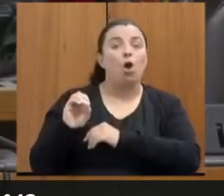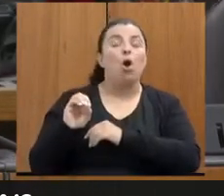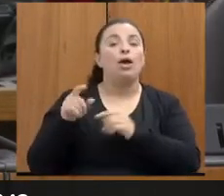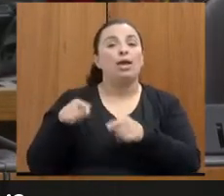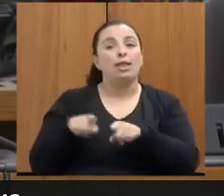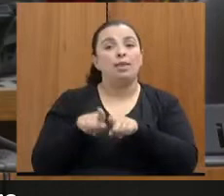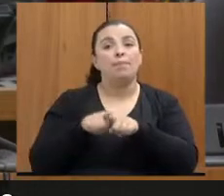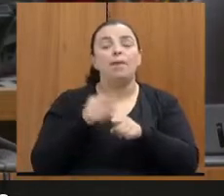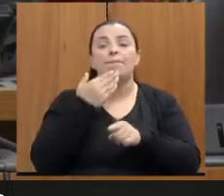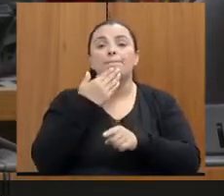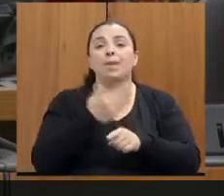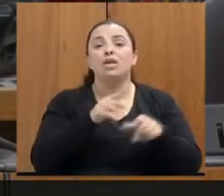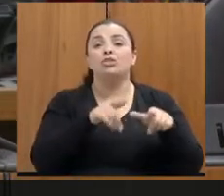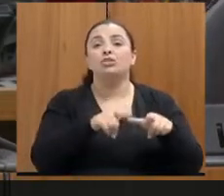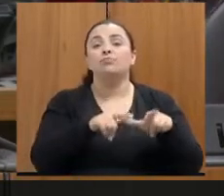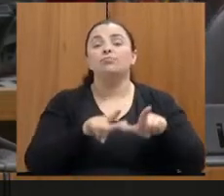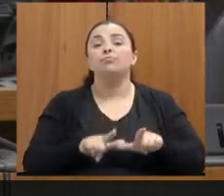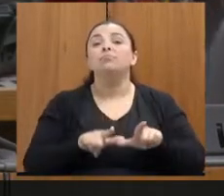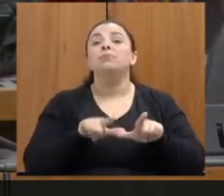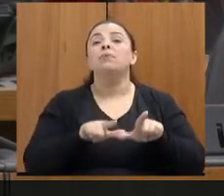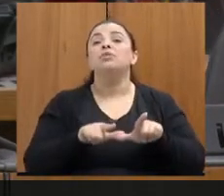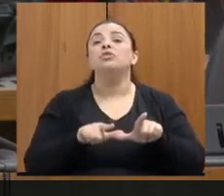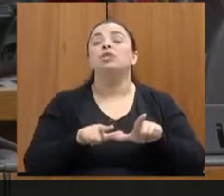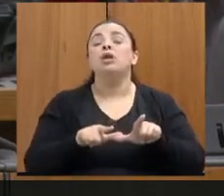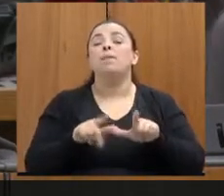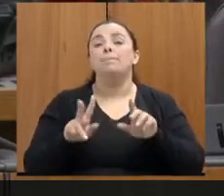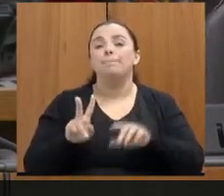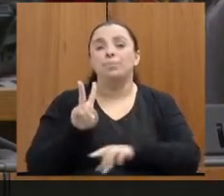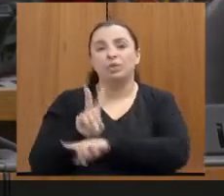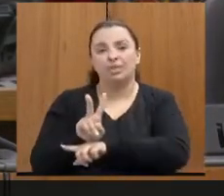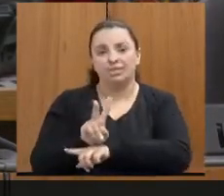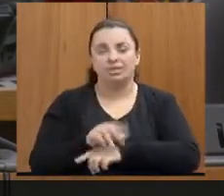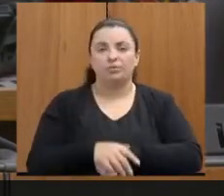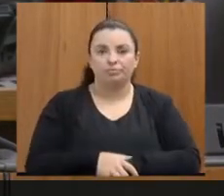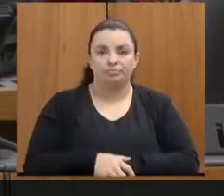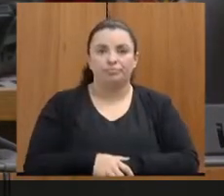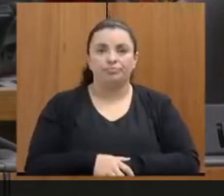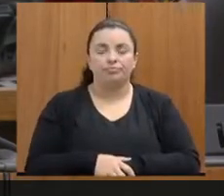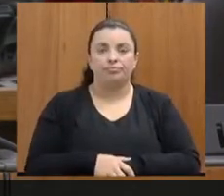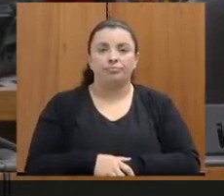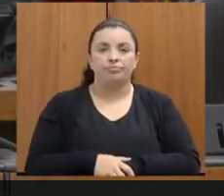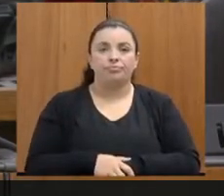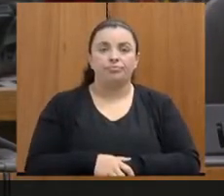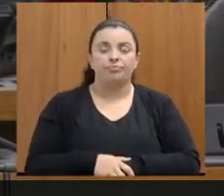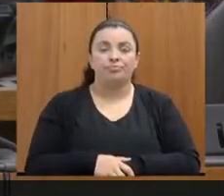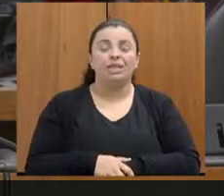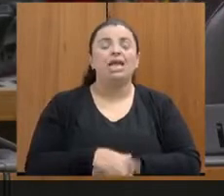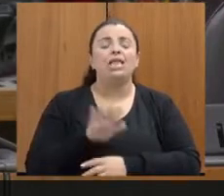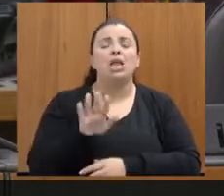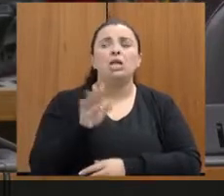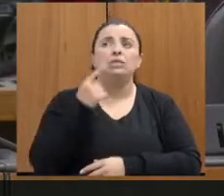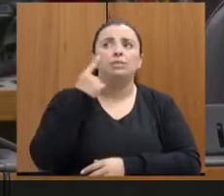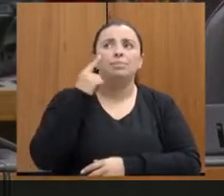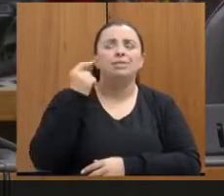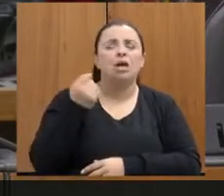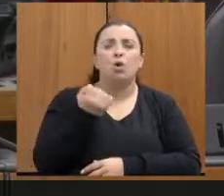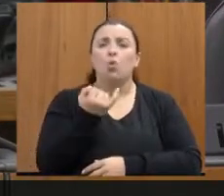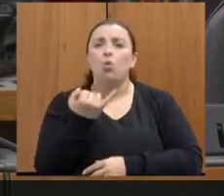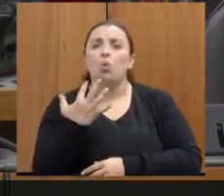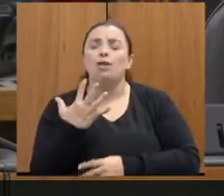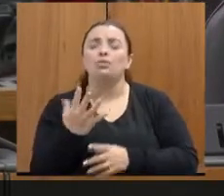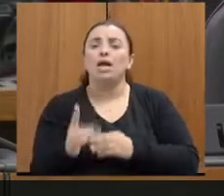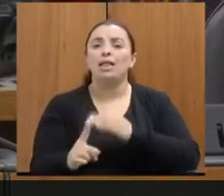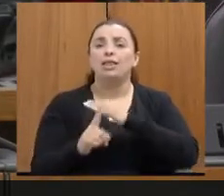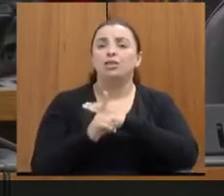protetivas. Então, quando a gente fala, por exemplo, já pegando para a próxima pergunta, o número de atendimentos realizados por dia,